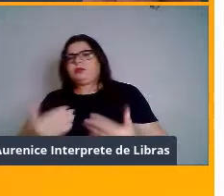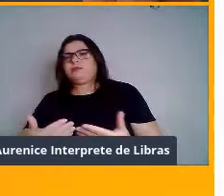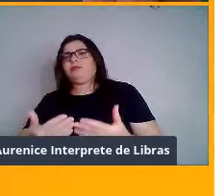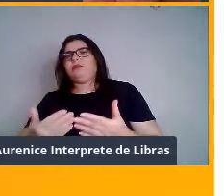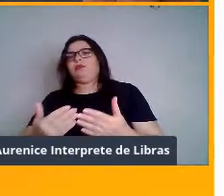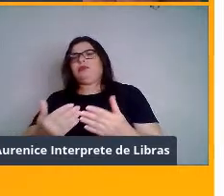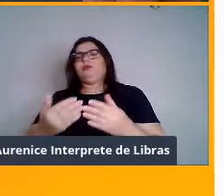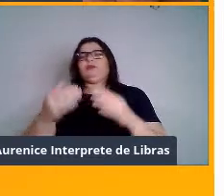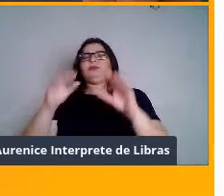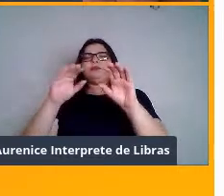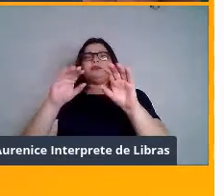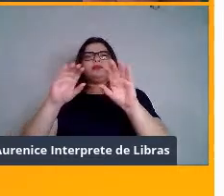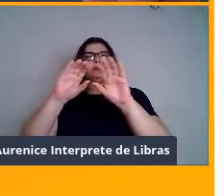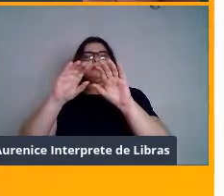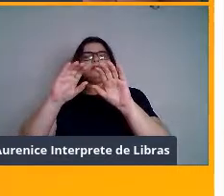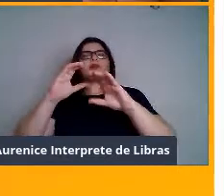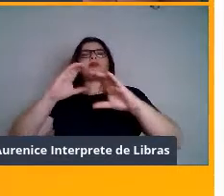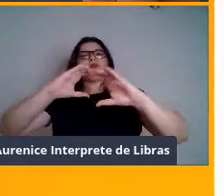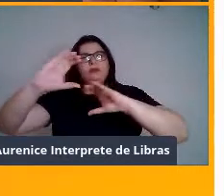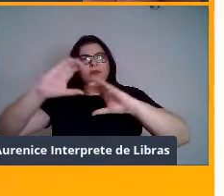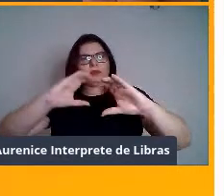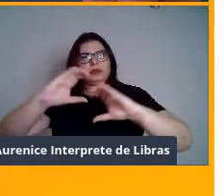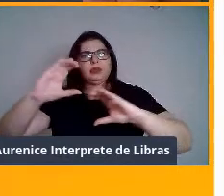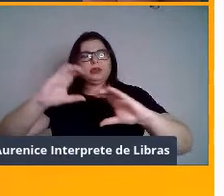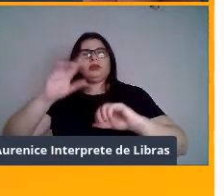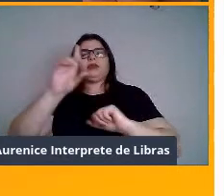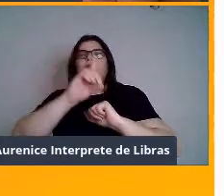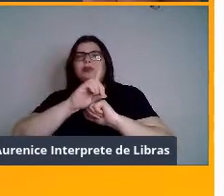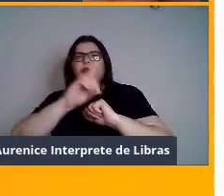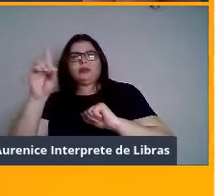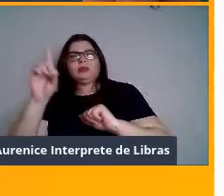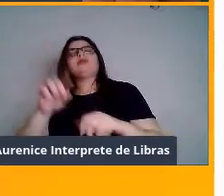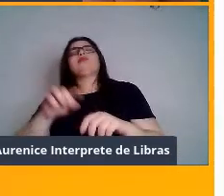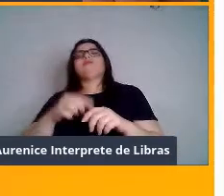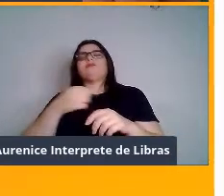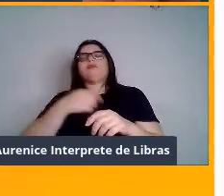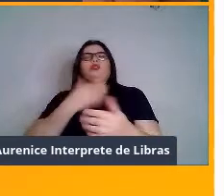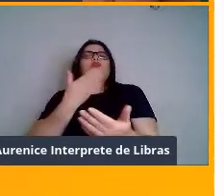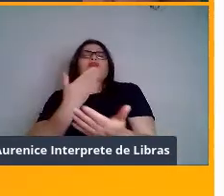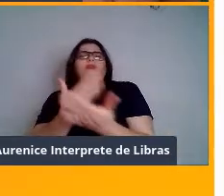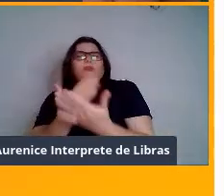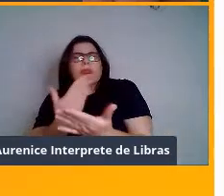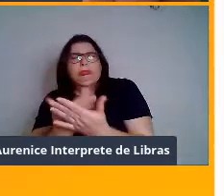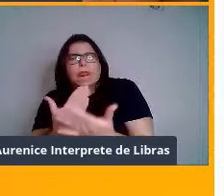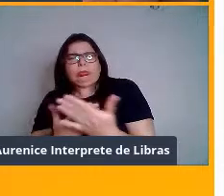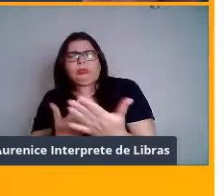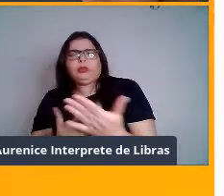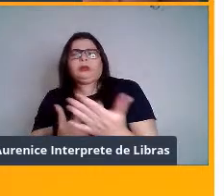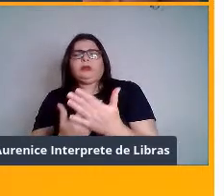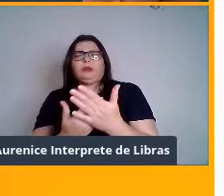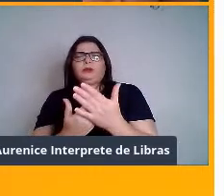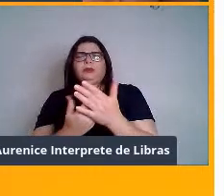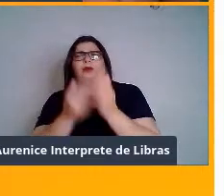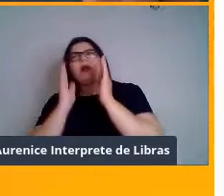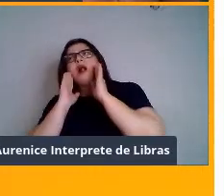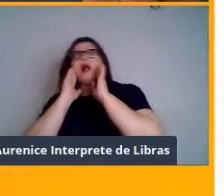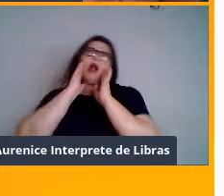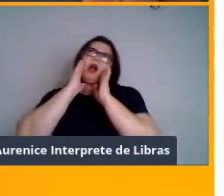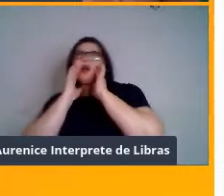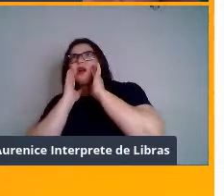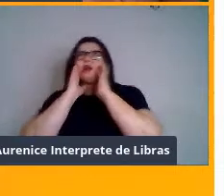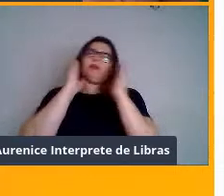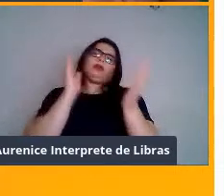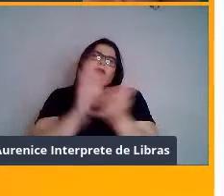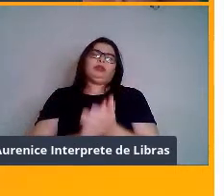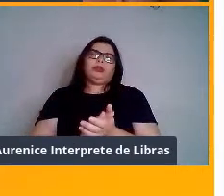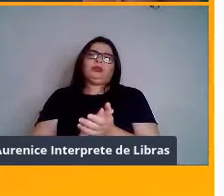no doutorado, eu estudei esses padrões de balançado de cabeça em lagartos, aqui da